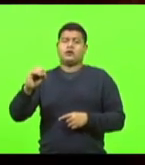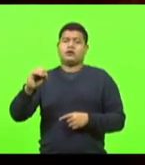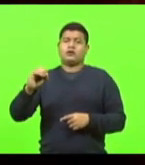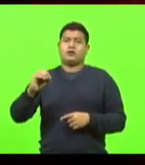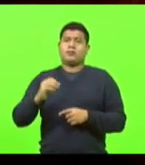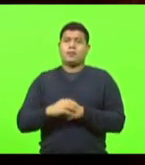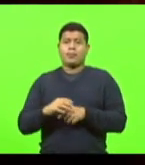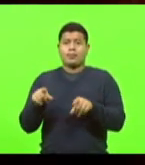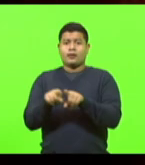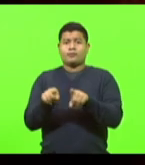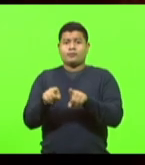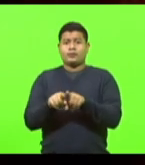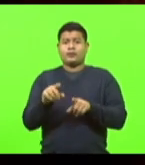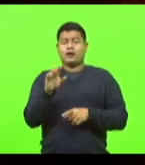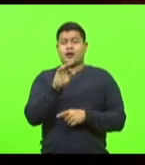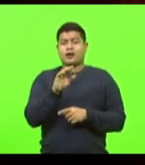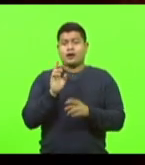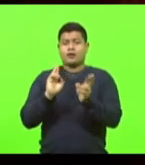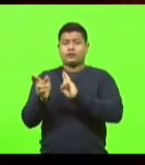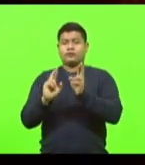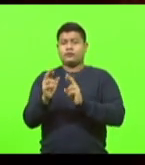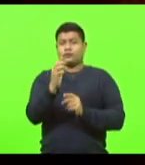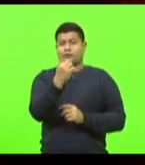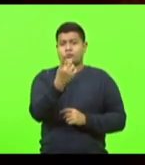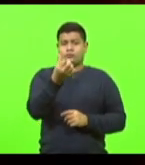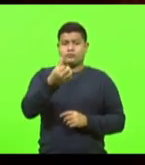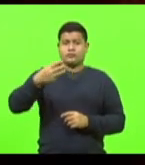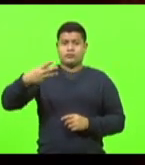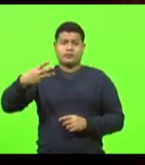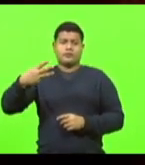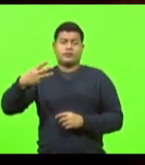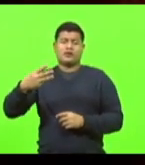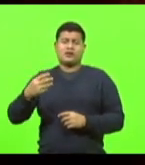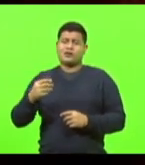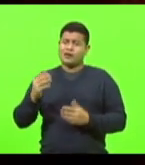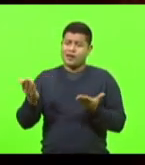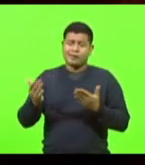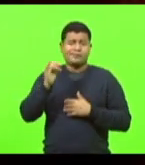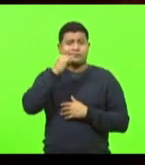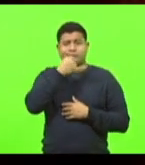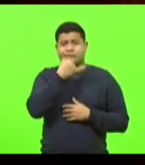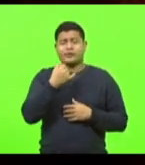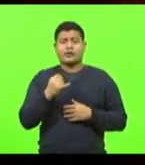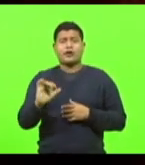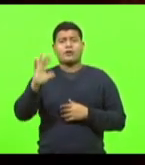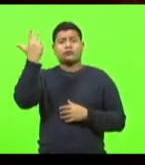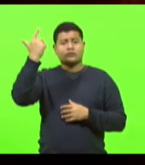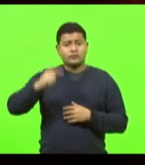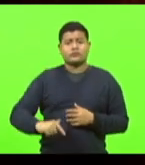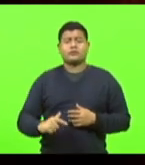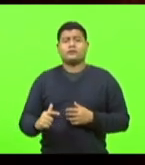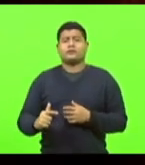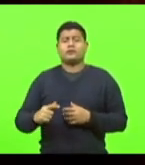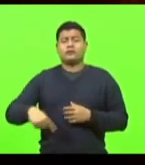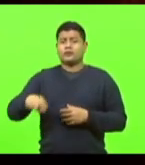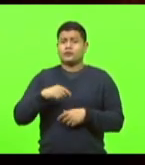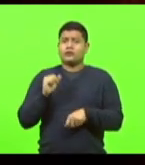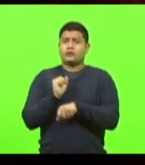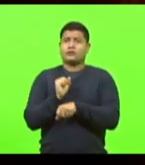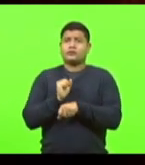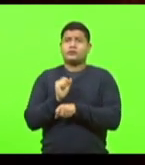e a BR-163. É lamentável que isso aconteça e a gente espera que isso não tenha nenhum